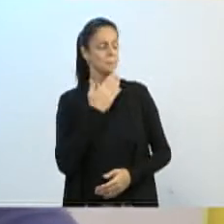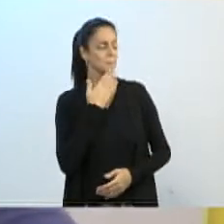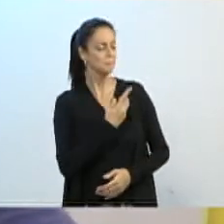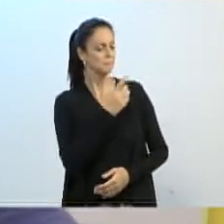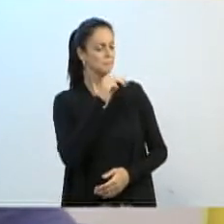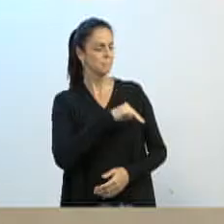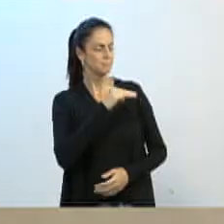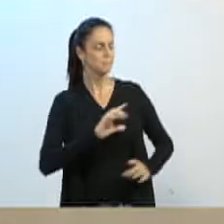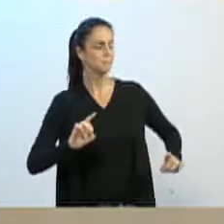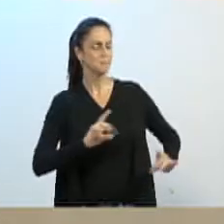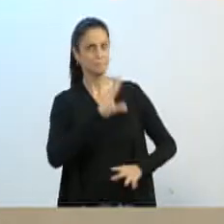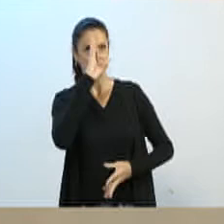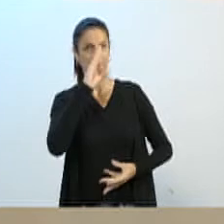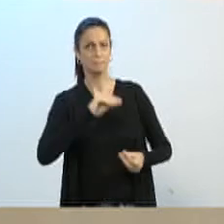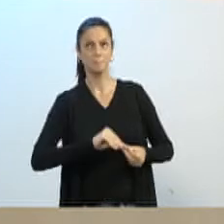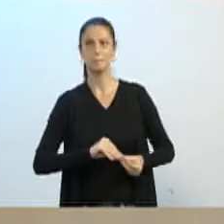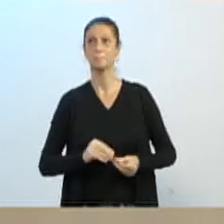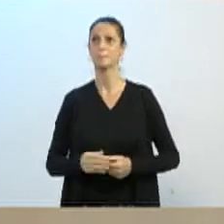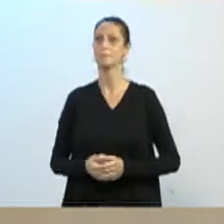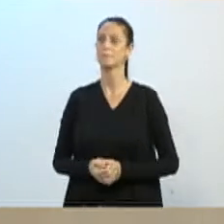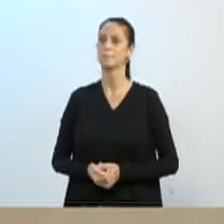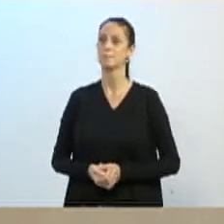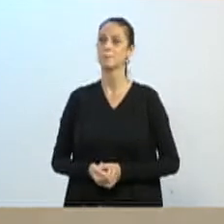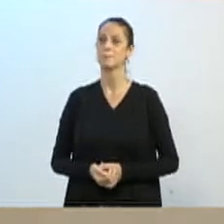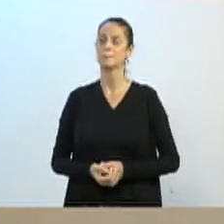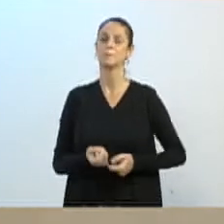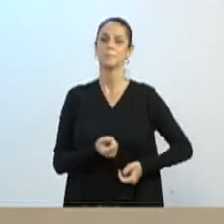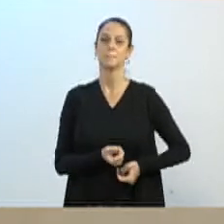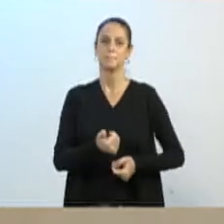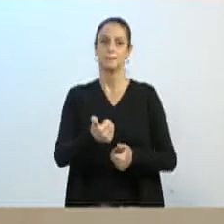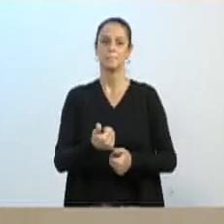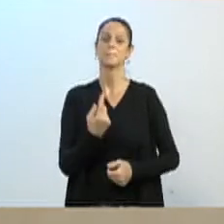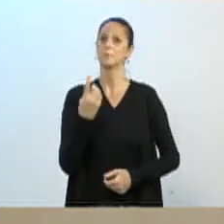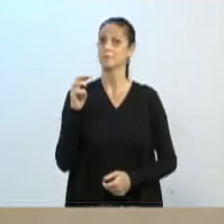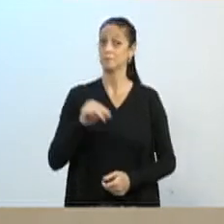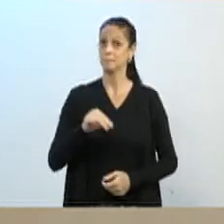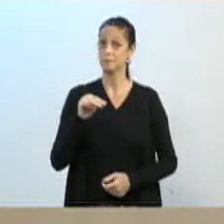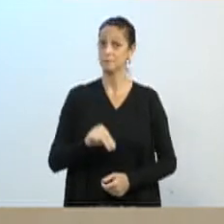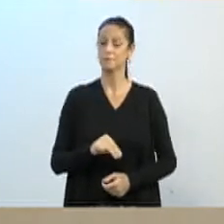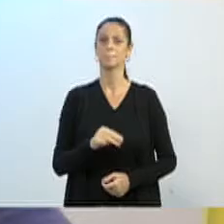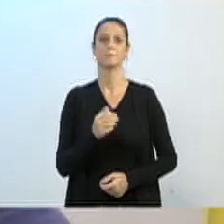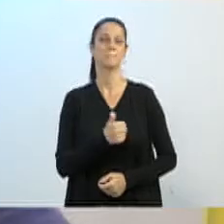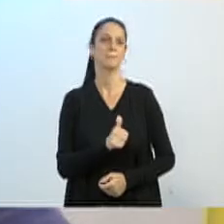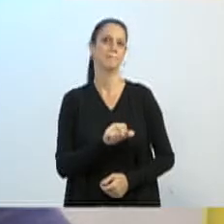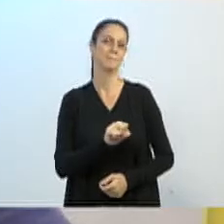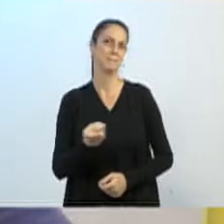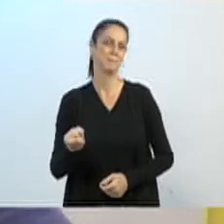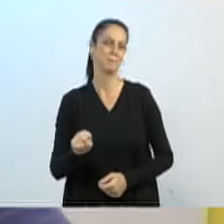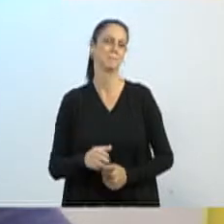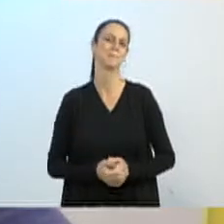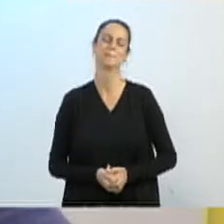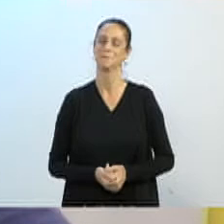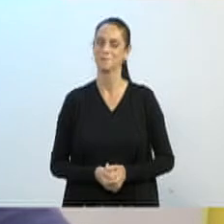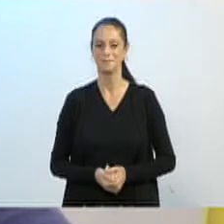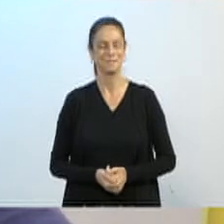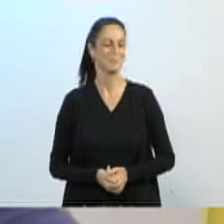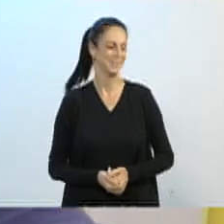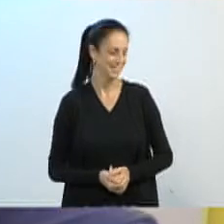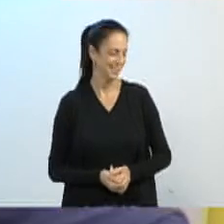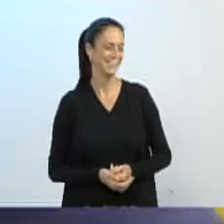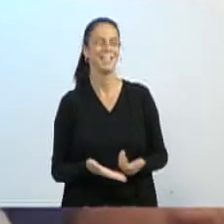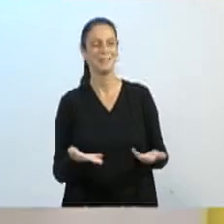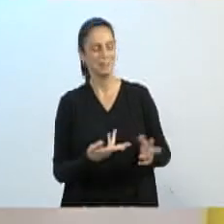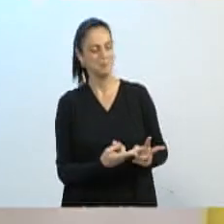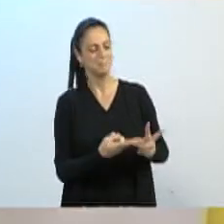discurso, ainda tem uns 40 segundos, mas mais um minuto. Vou lhe conceder um minuto e 11 segundos. Agora sim, vereador Ito, senti que V.